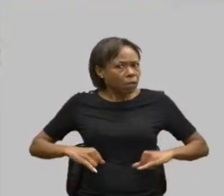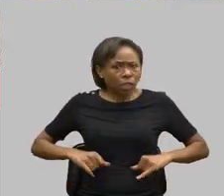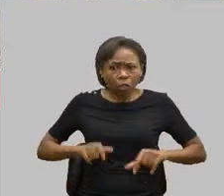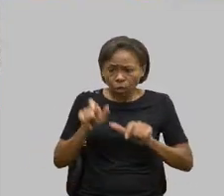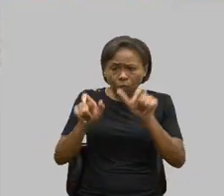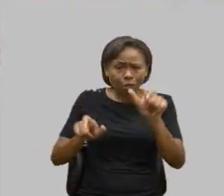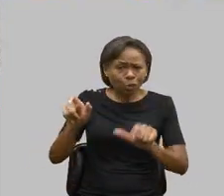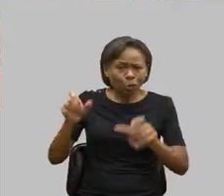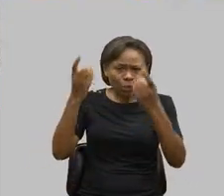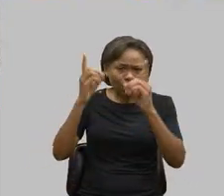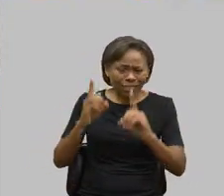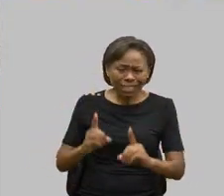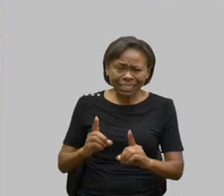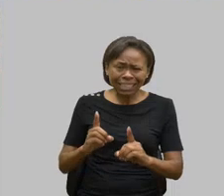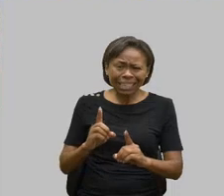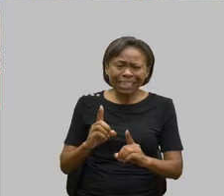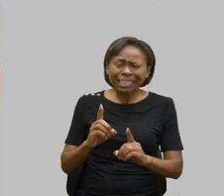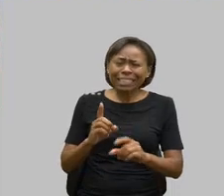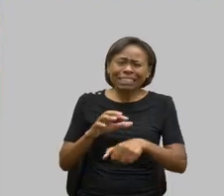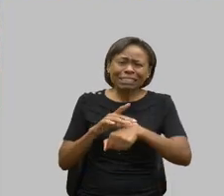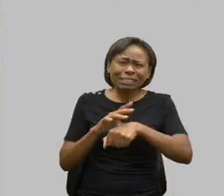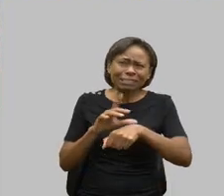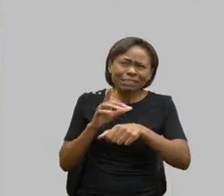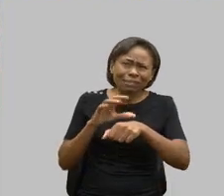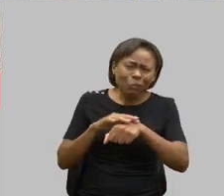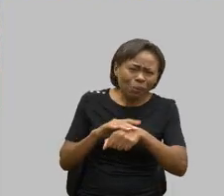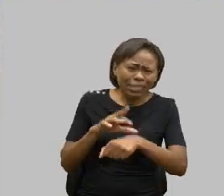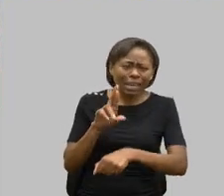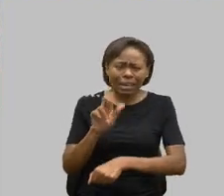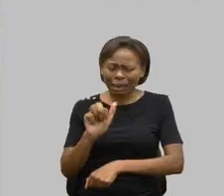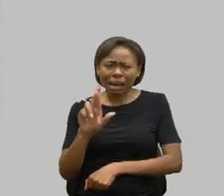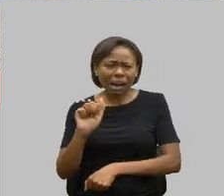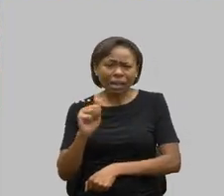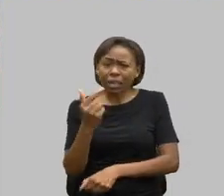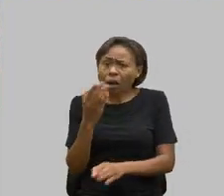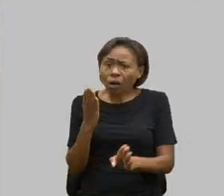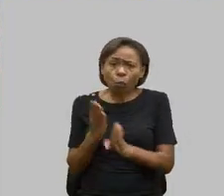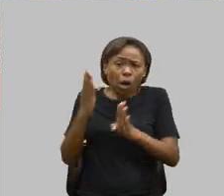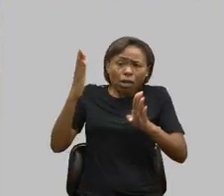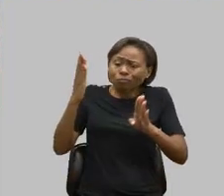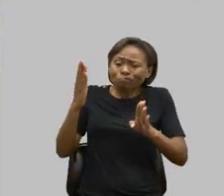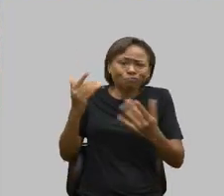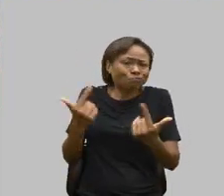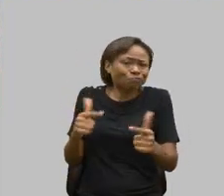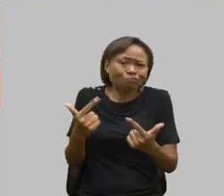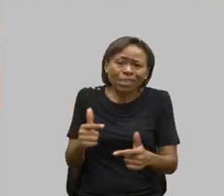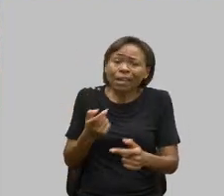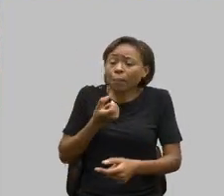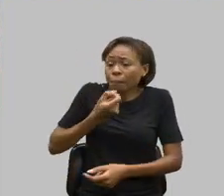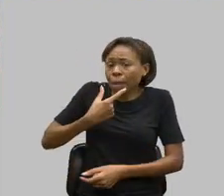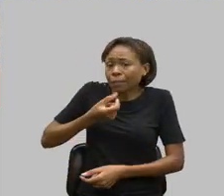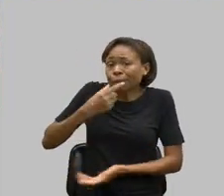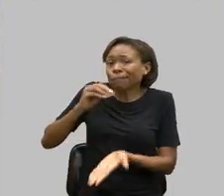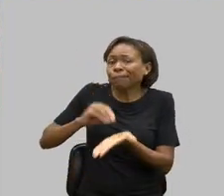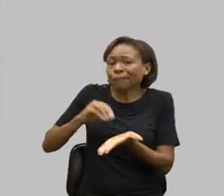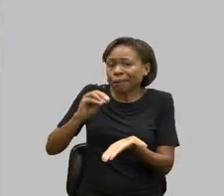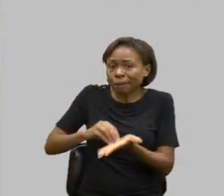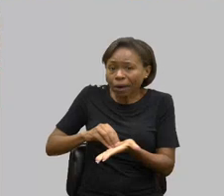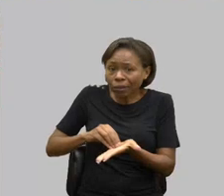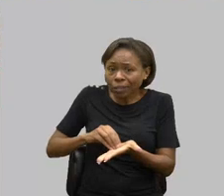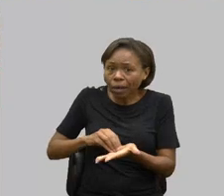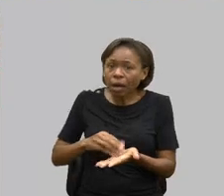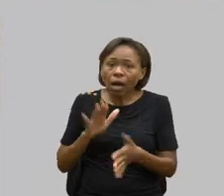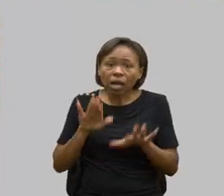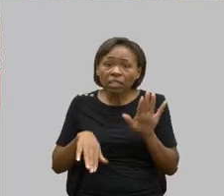diagnóstico, que faltam medicamentos, que para o medicamento chegar para uma pessoa tem que ser judicializado